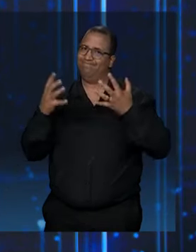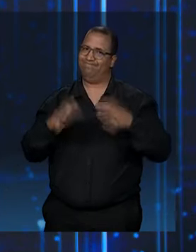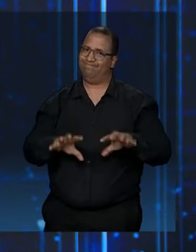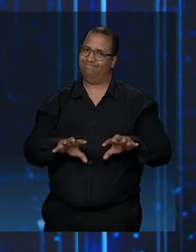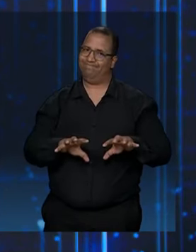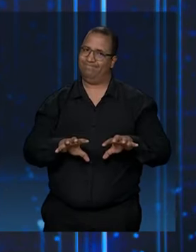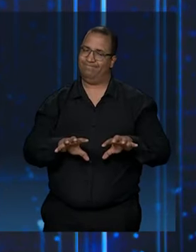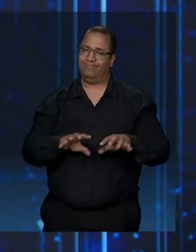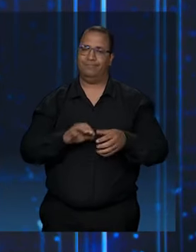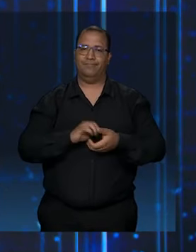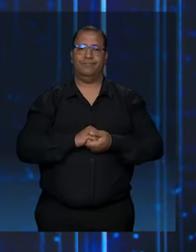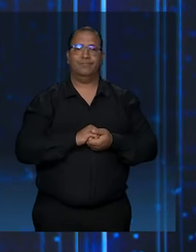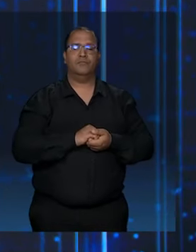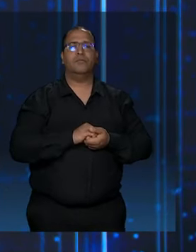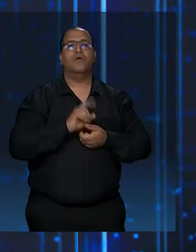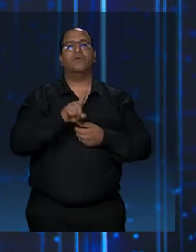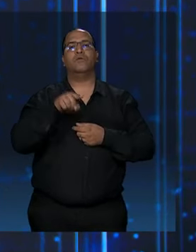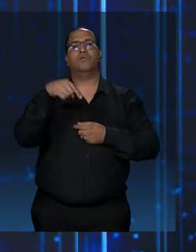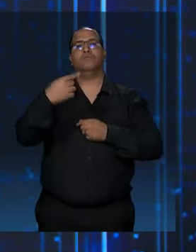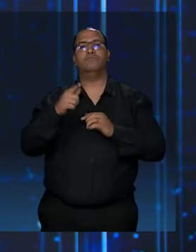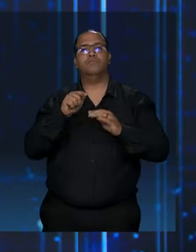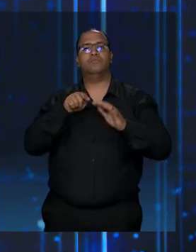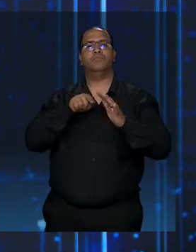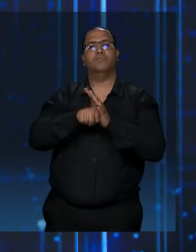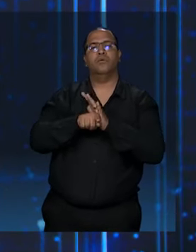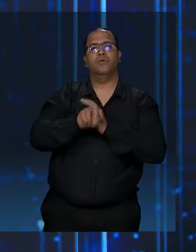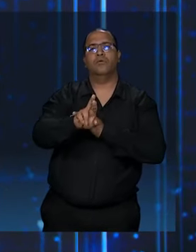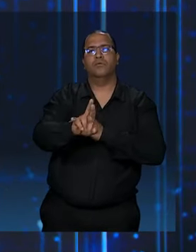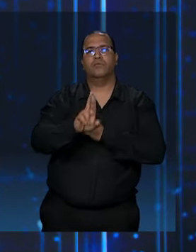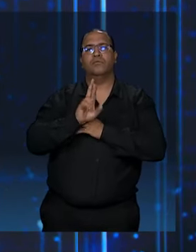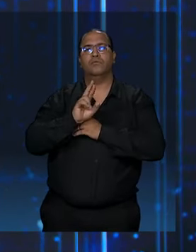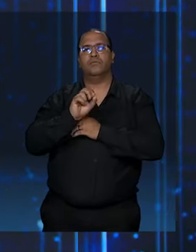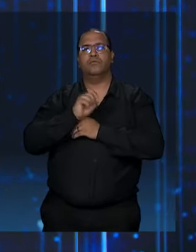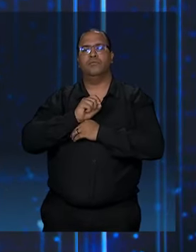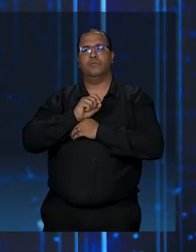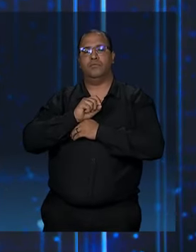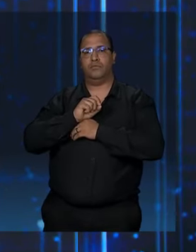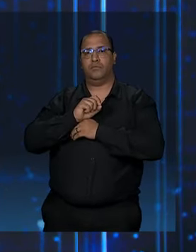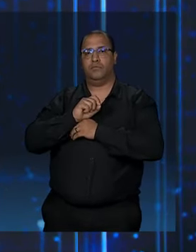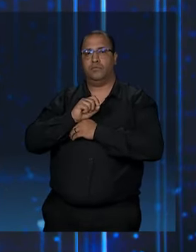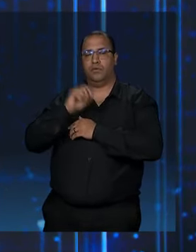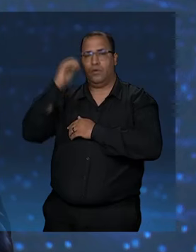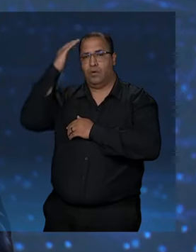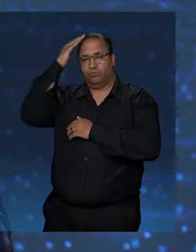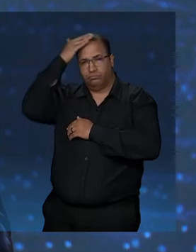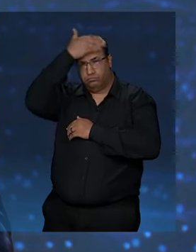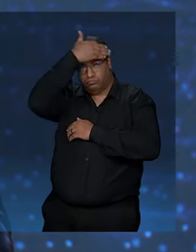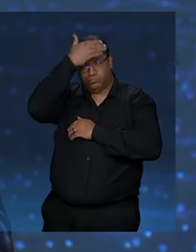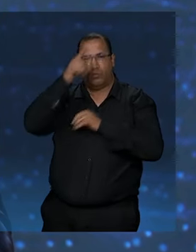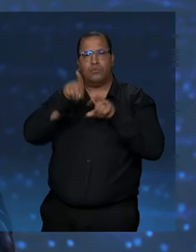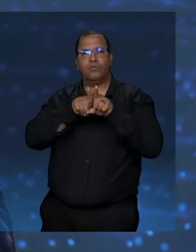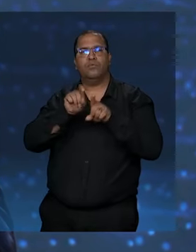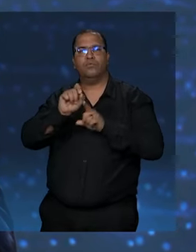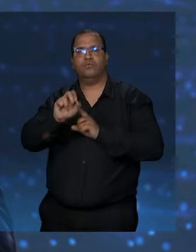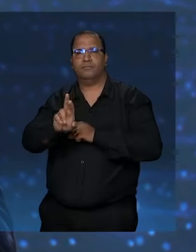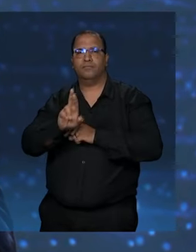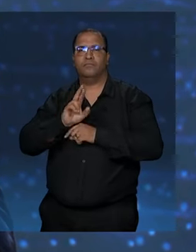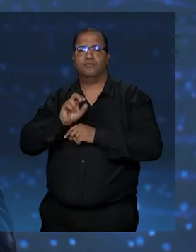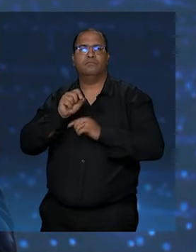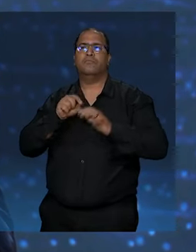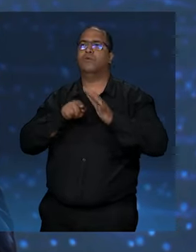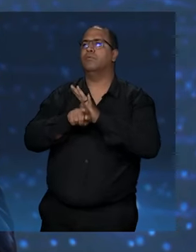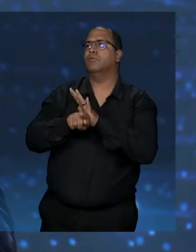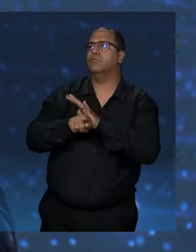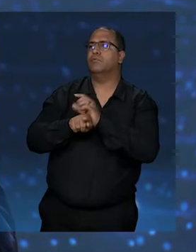Então, pela ordem do sorteio, o próximo a perguntar, escolhendo quem vai responder, é o candidato José Luiz da Atena. Para quem é a sua